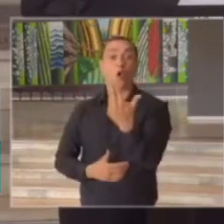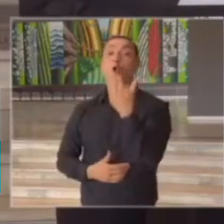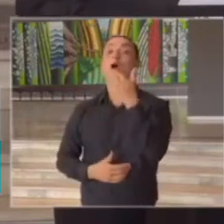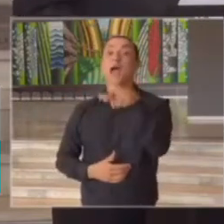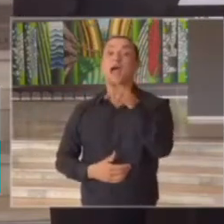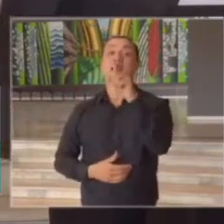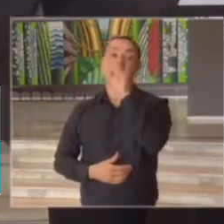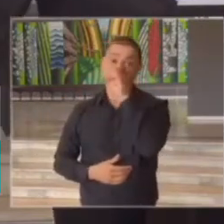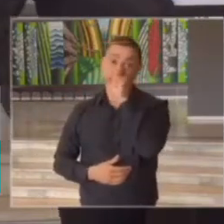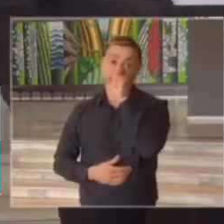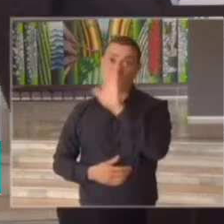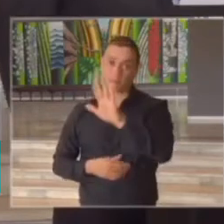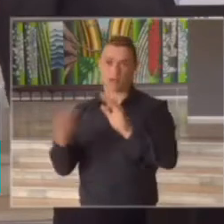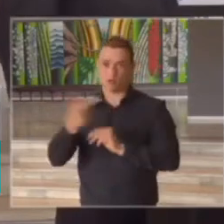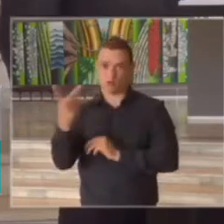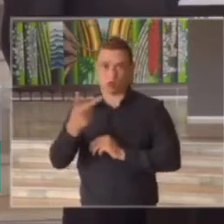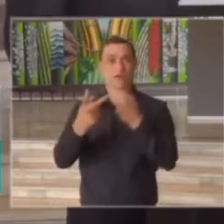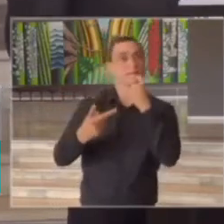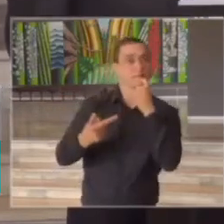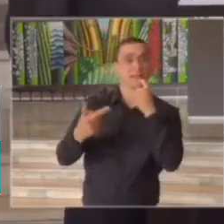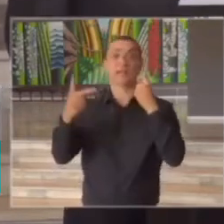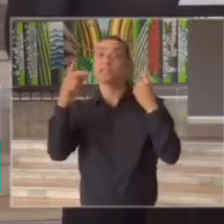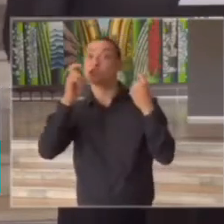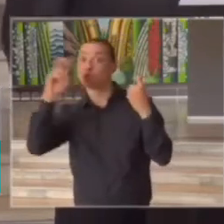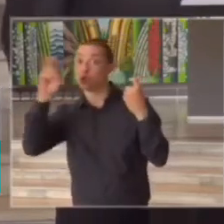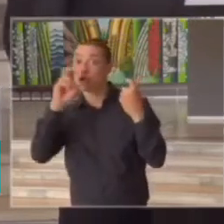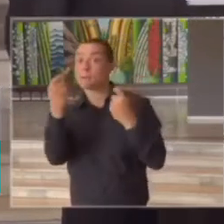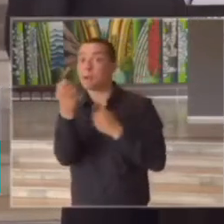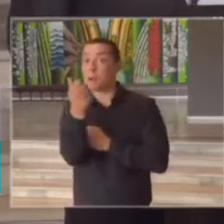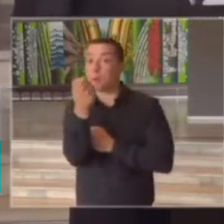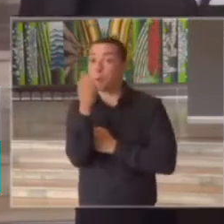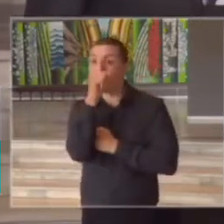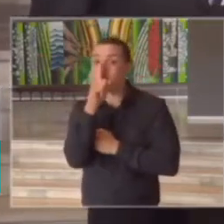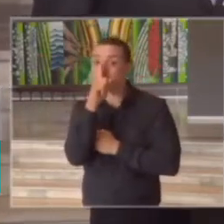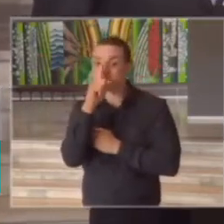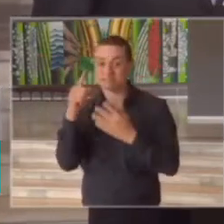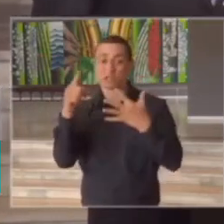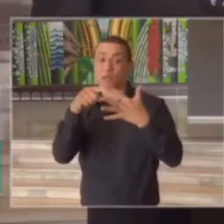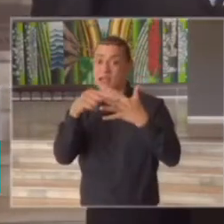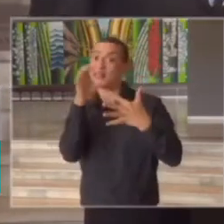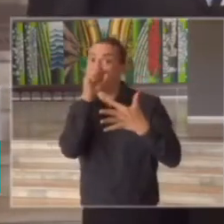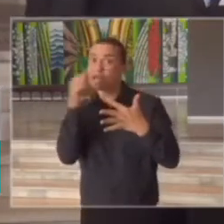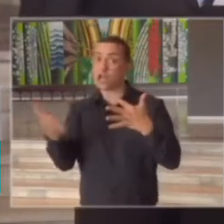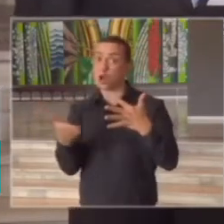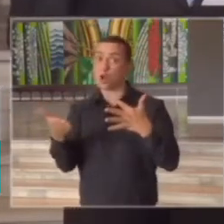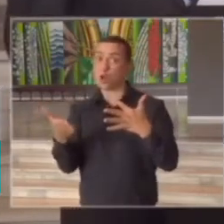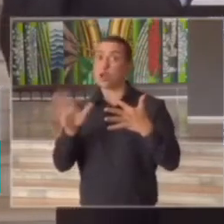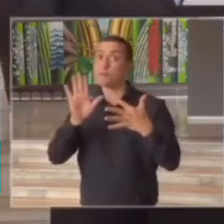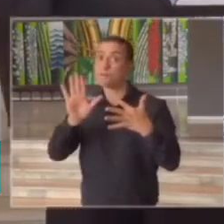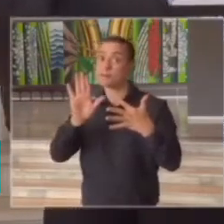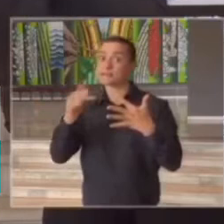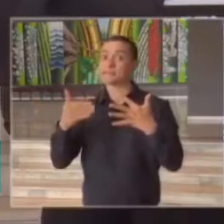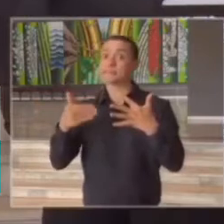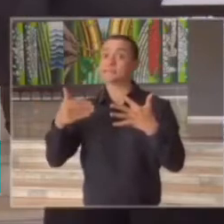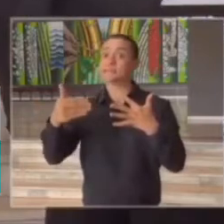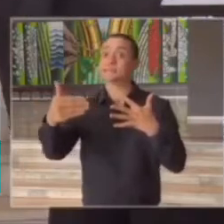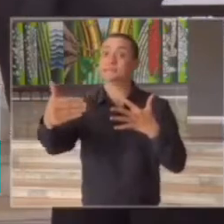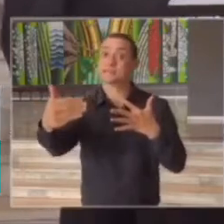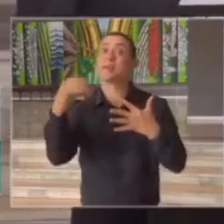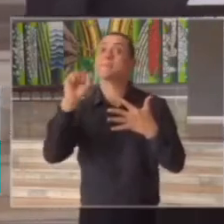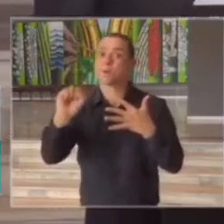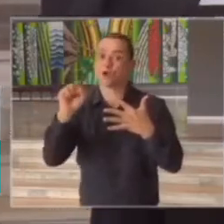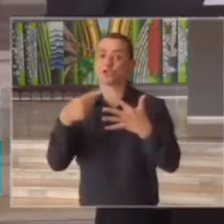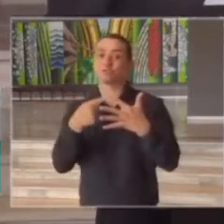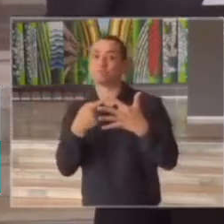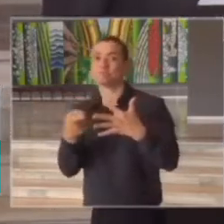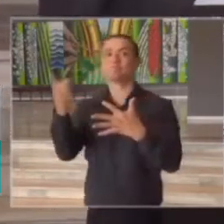apontando para a possibilidade de um grande número de casos para o sistema